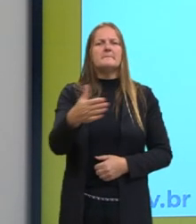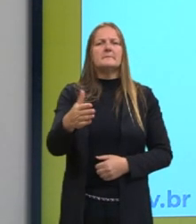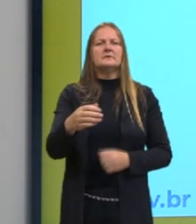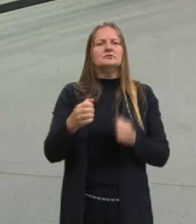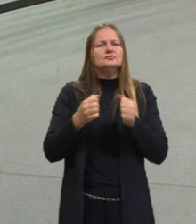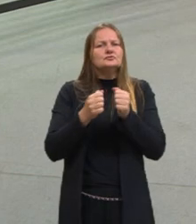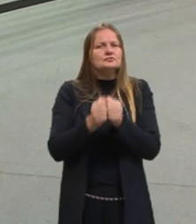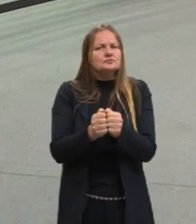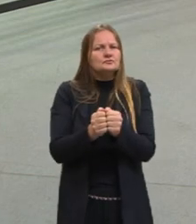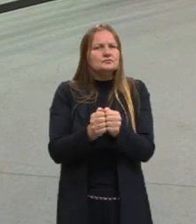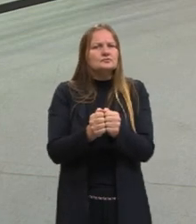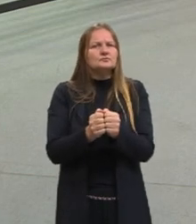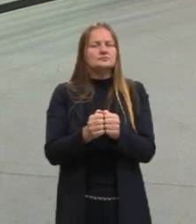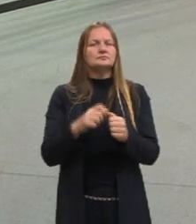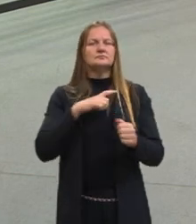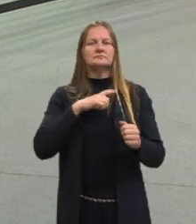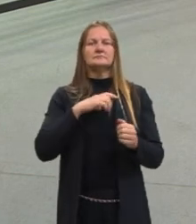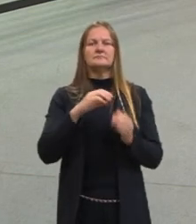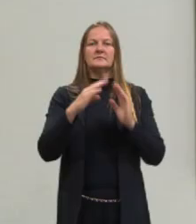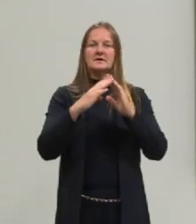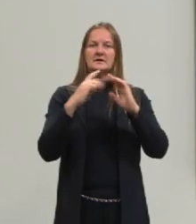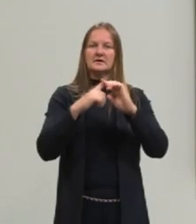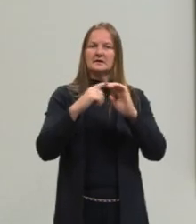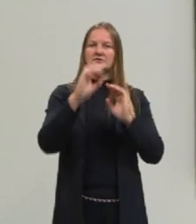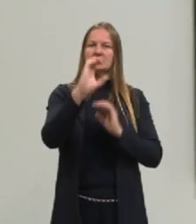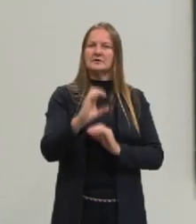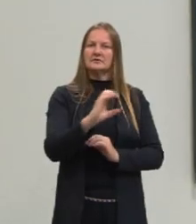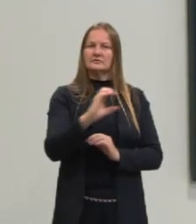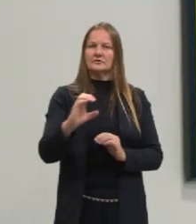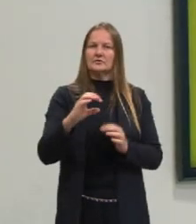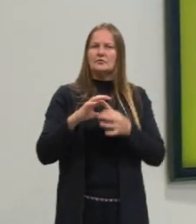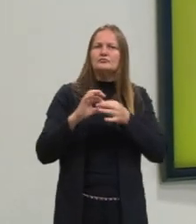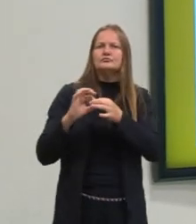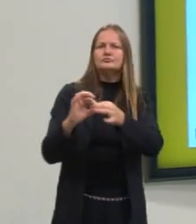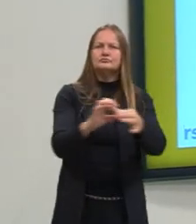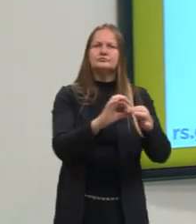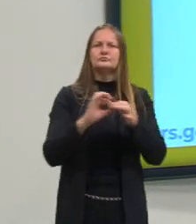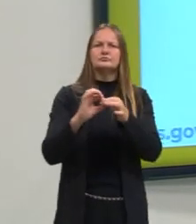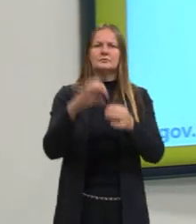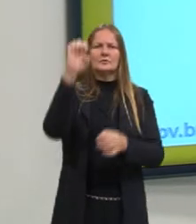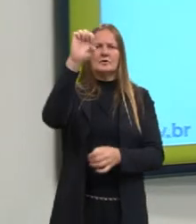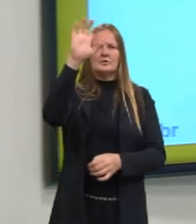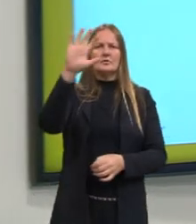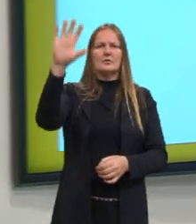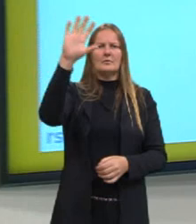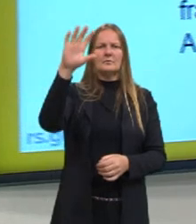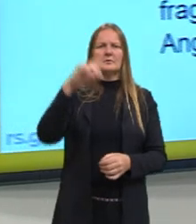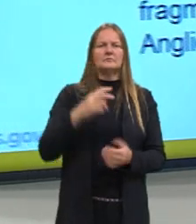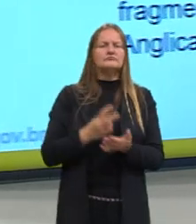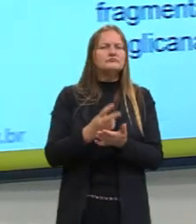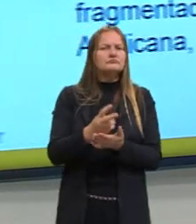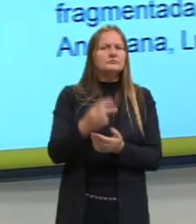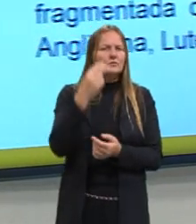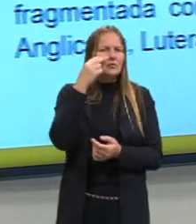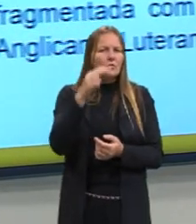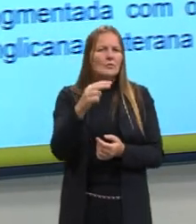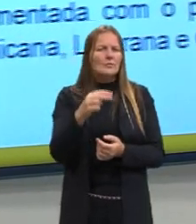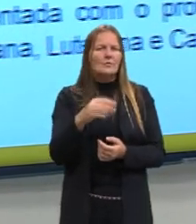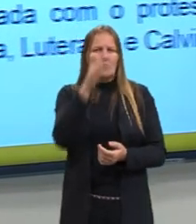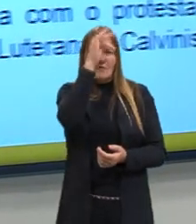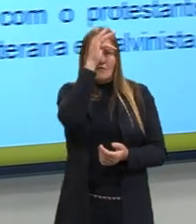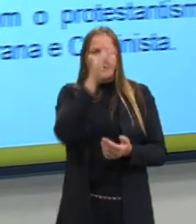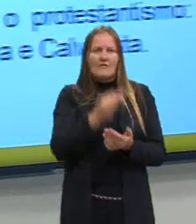junta, a Igreja Católica vai conseguir manter essa unidade na Europa durante esse período medieval, para ver essa fé se